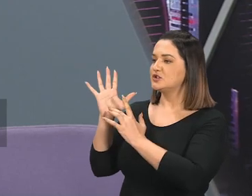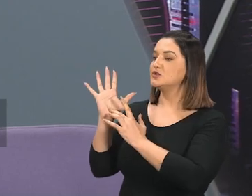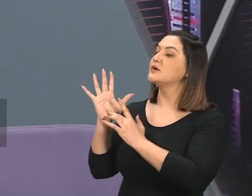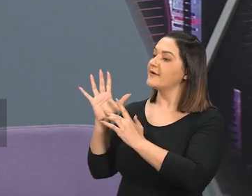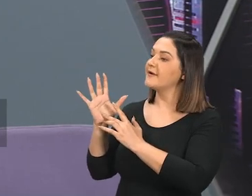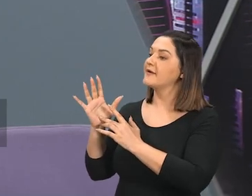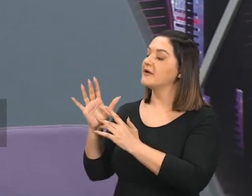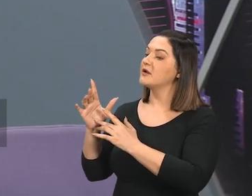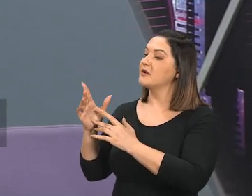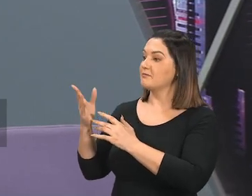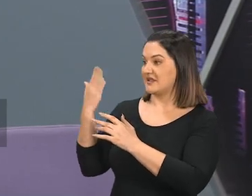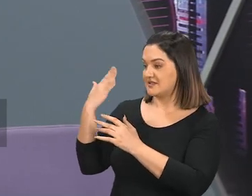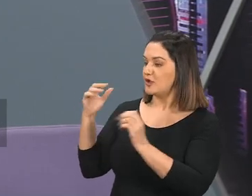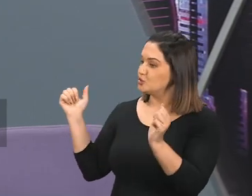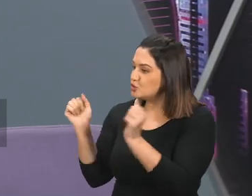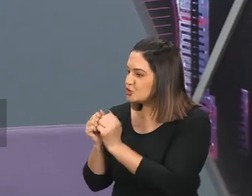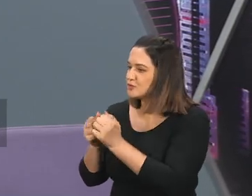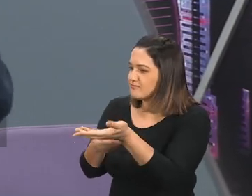anticristo.